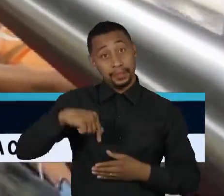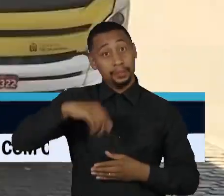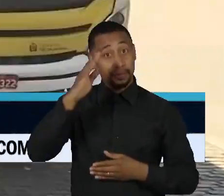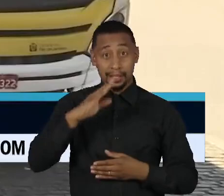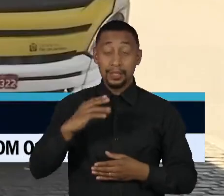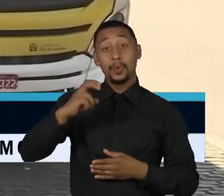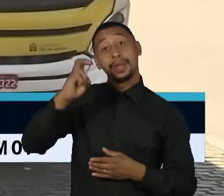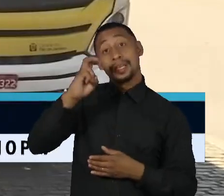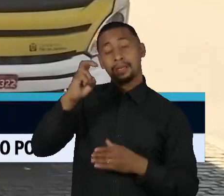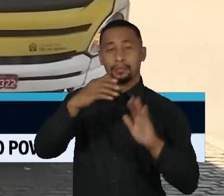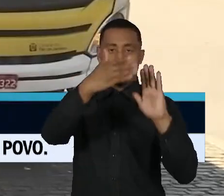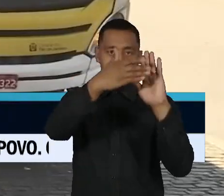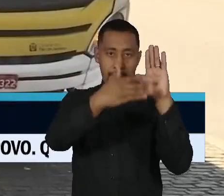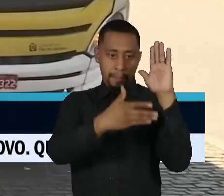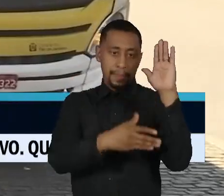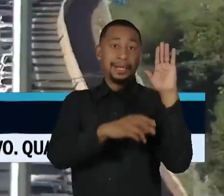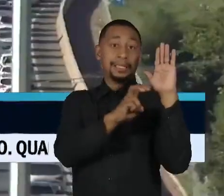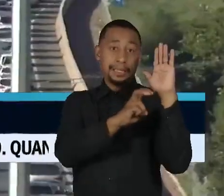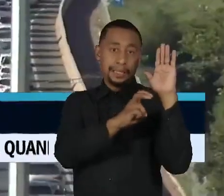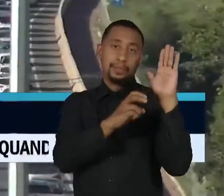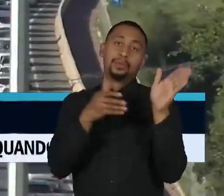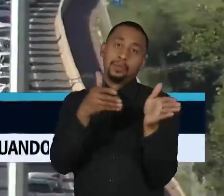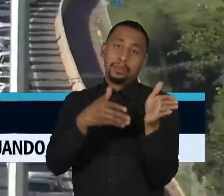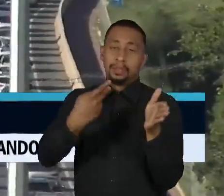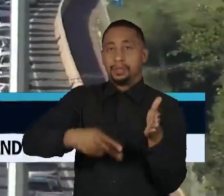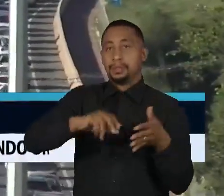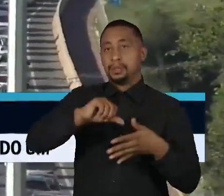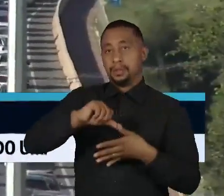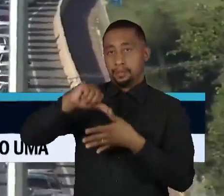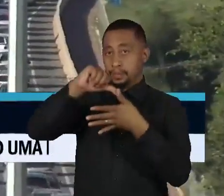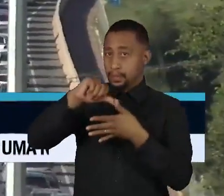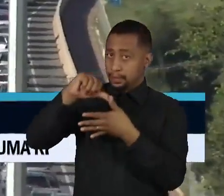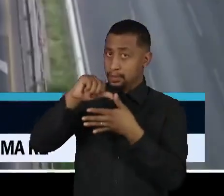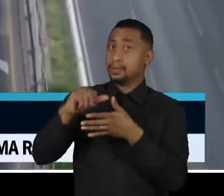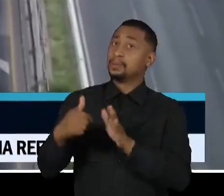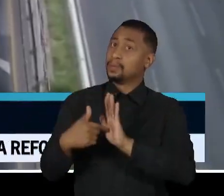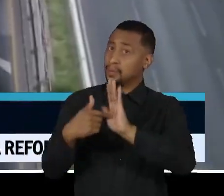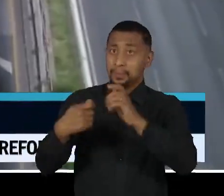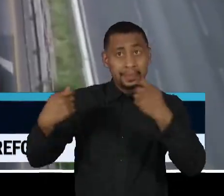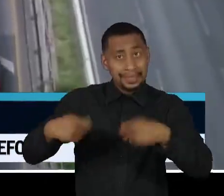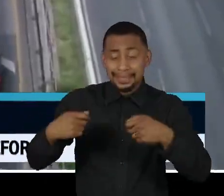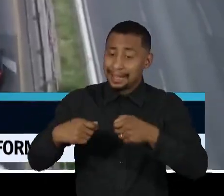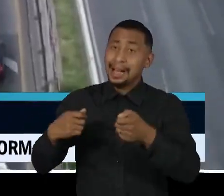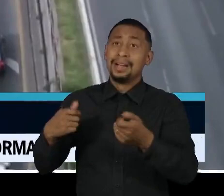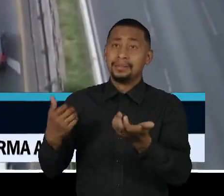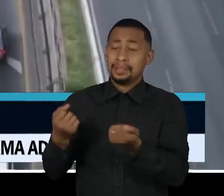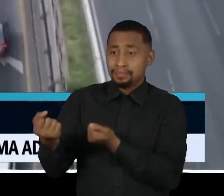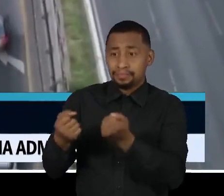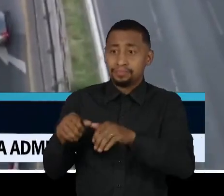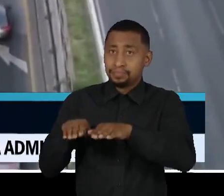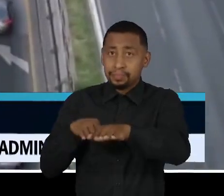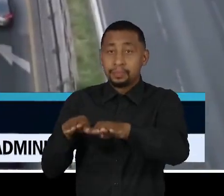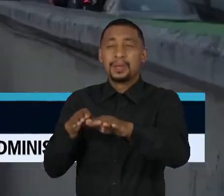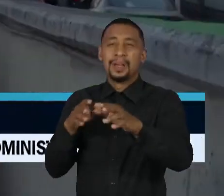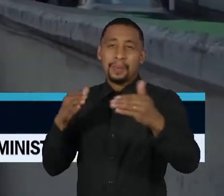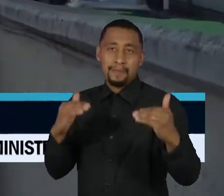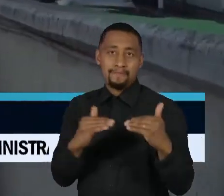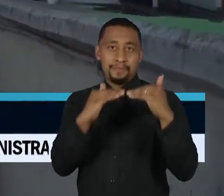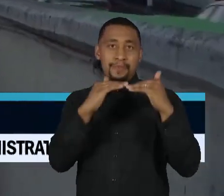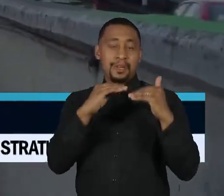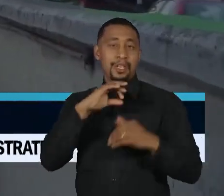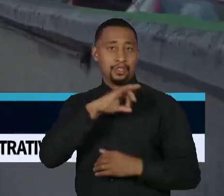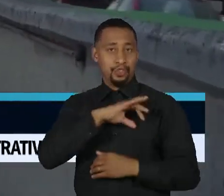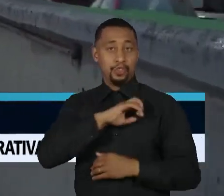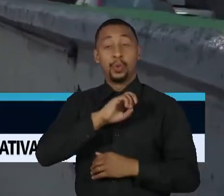maiores regiões metropolitanas brasileiras pudessem alcançar o padrão de mobilidade urbana de Santiago, no Chile, ou da